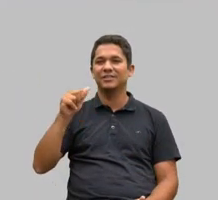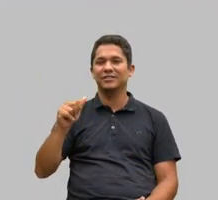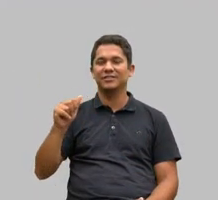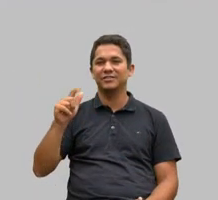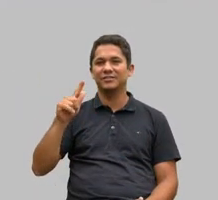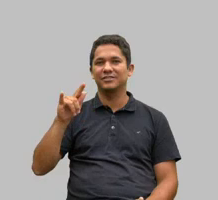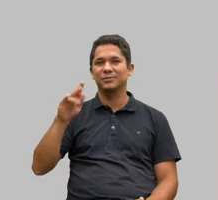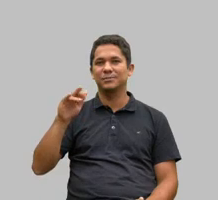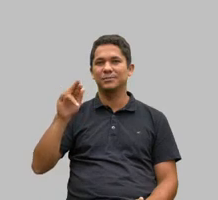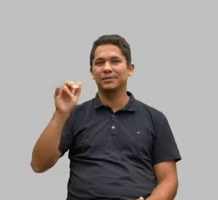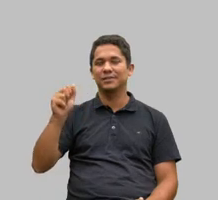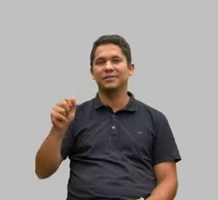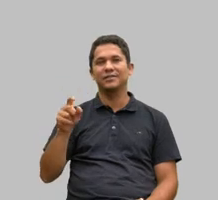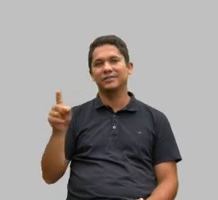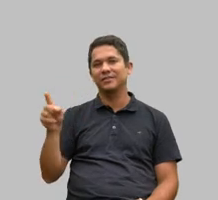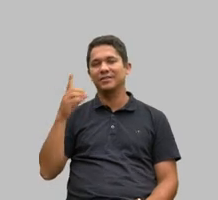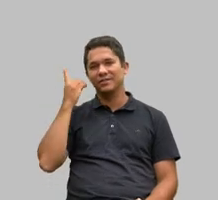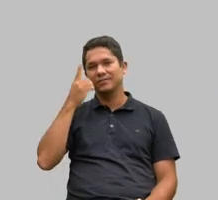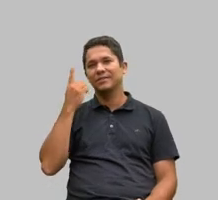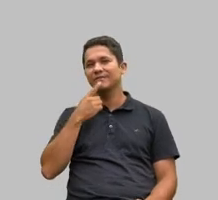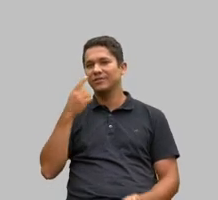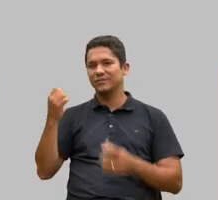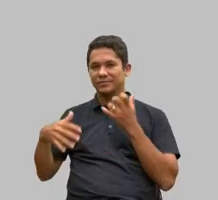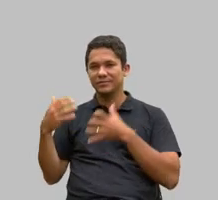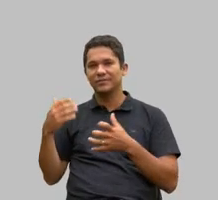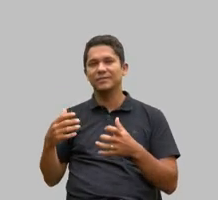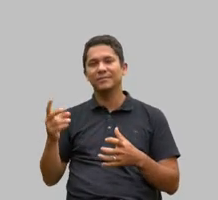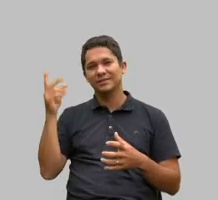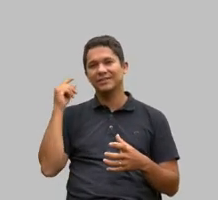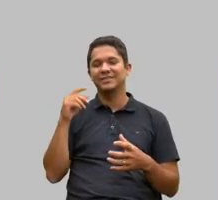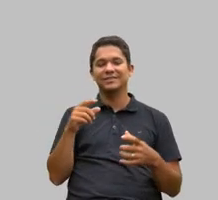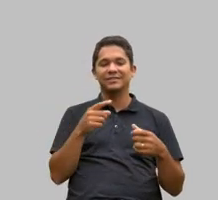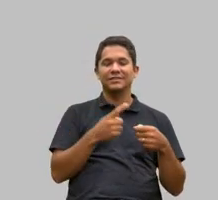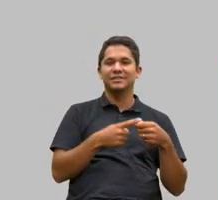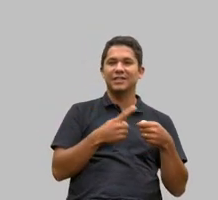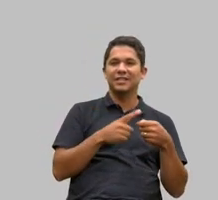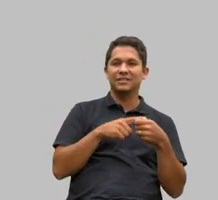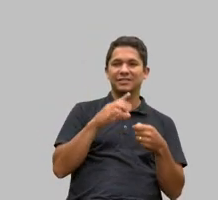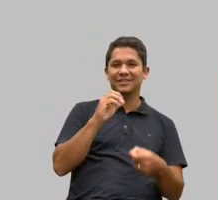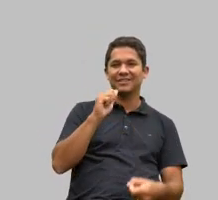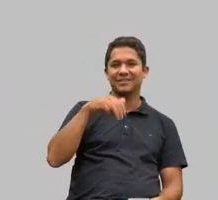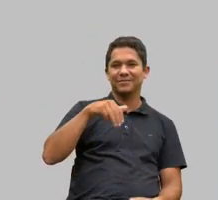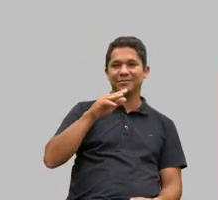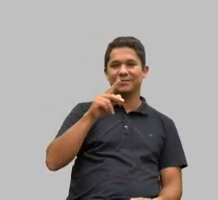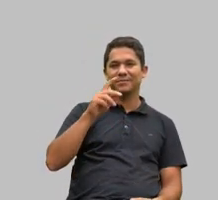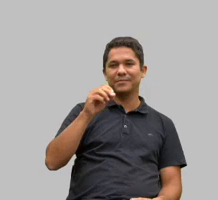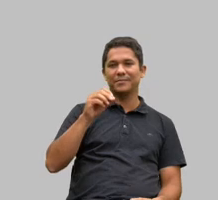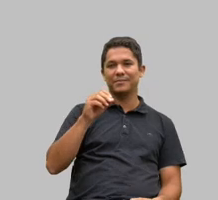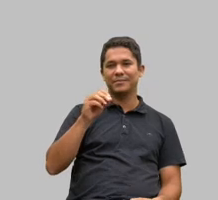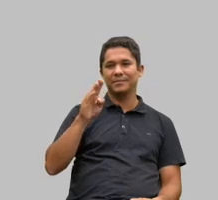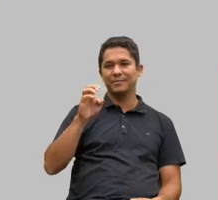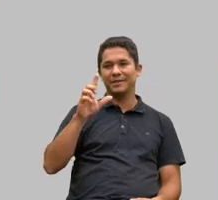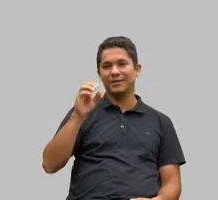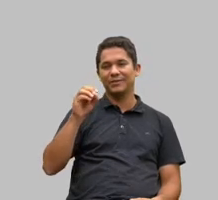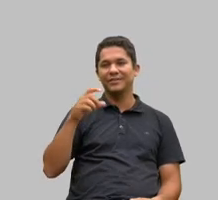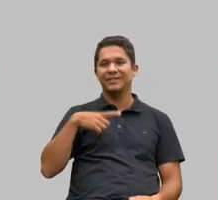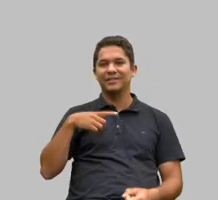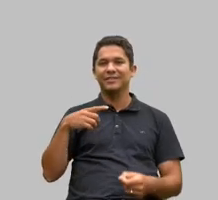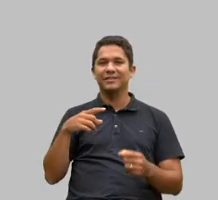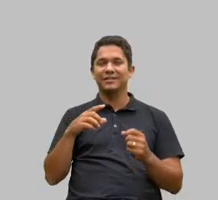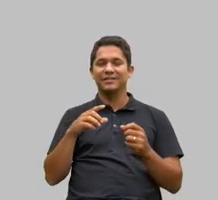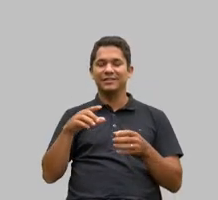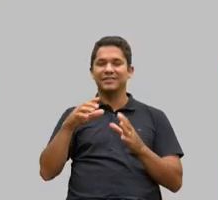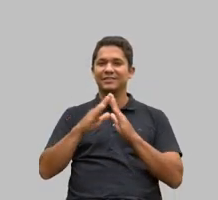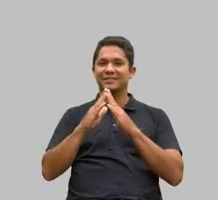falou eu não falei também mas em Campo Belo nós temos a Santa Casa Misericórdia de São Vicente de Paulo e lá a Globo de Varginha